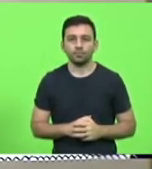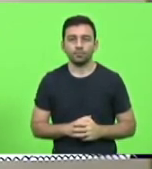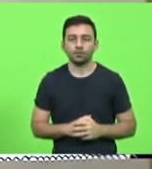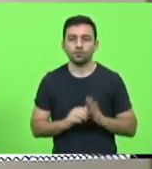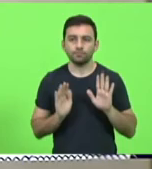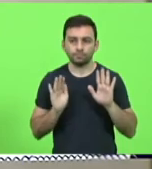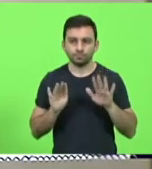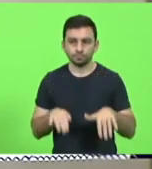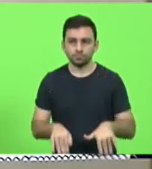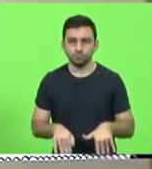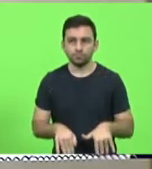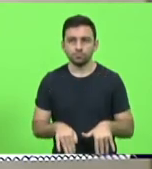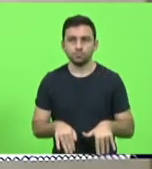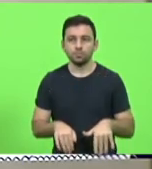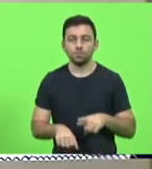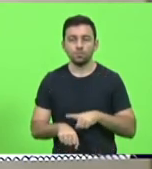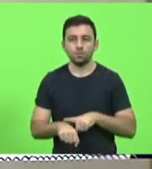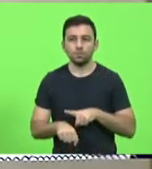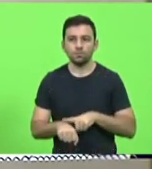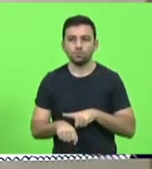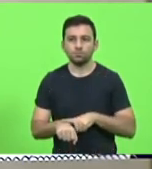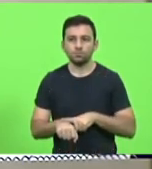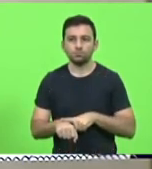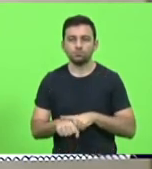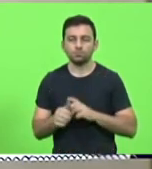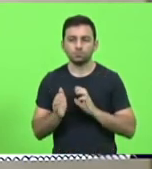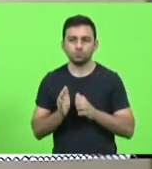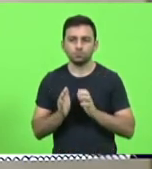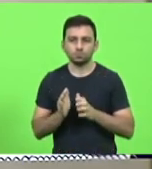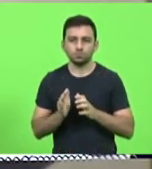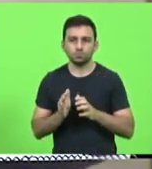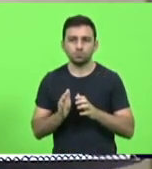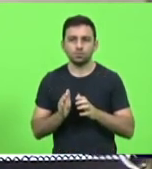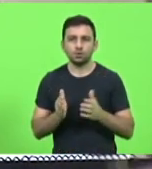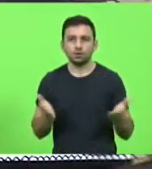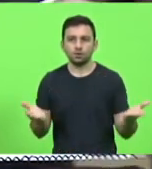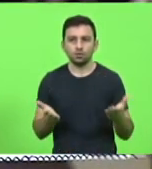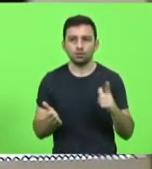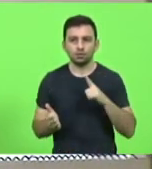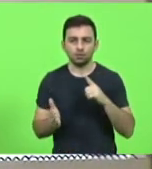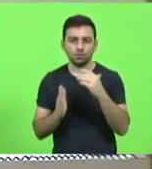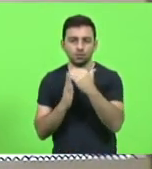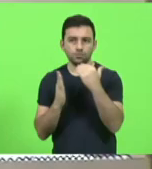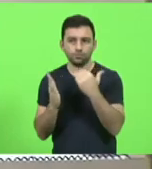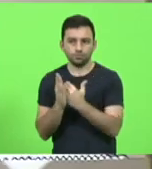finalizando o horário destinado aos partidos políticos, passaremos então à ordem do dia.